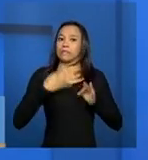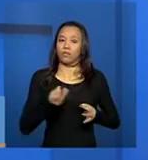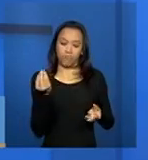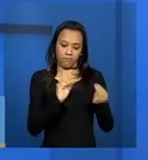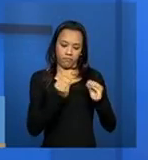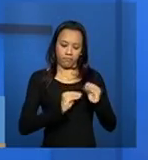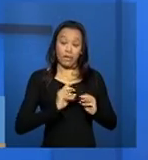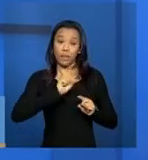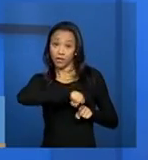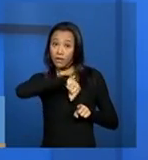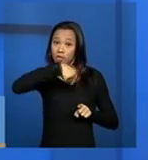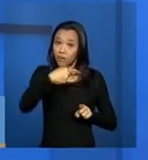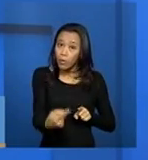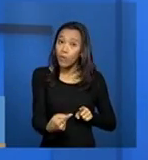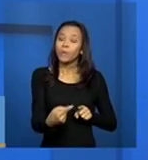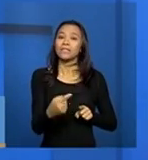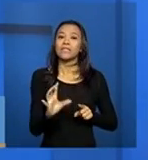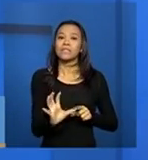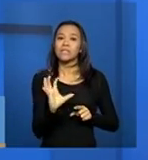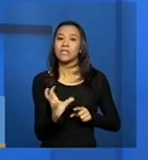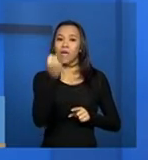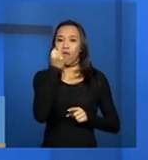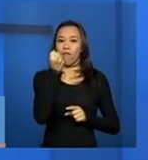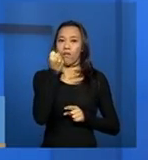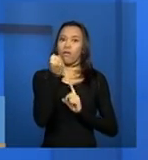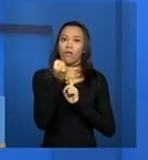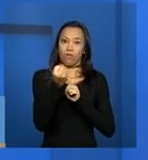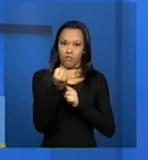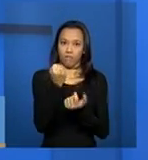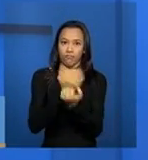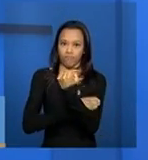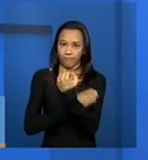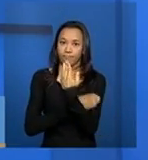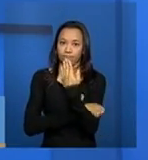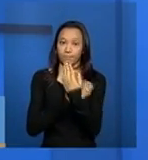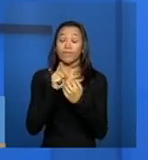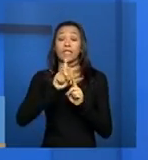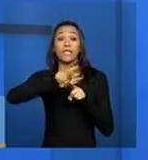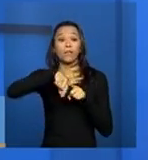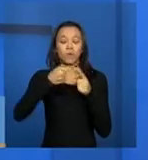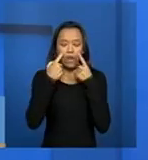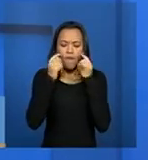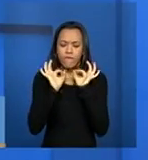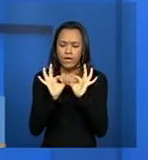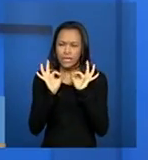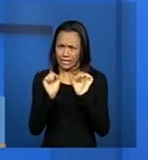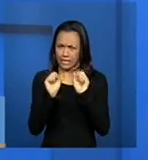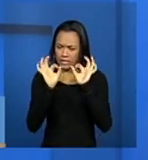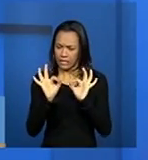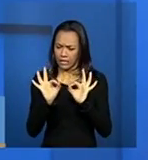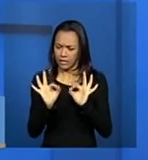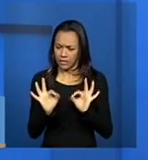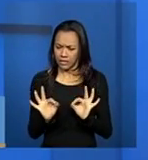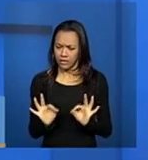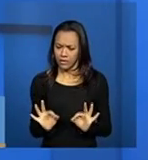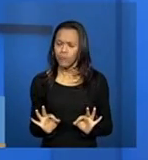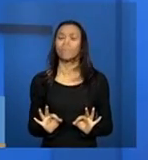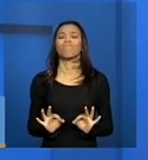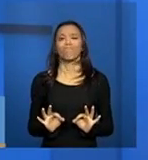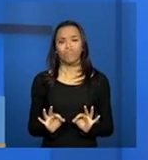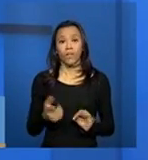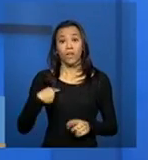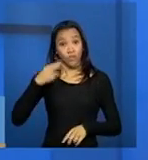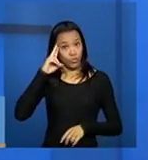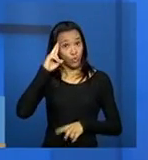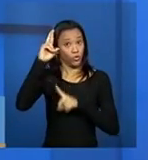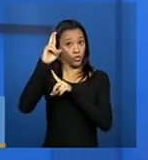disso é preciso, então, salvar corretamente, depois de salvar, conferir se está tudo bem preenchido, o gestor